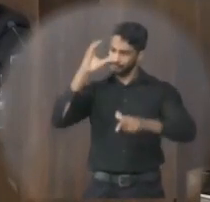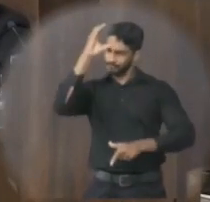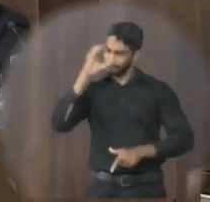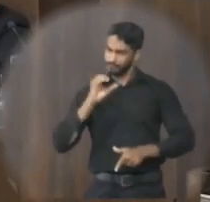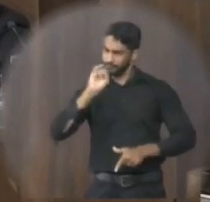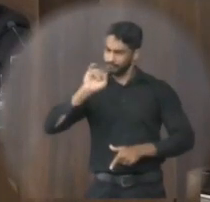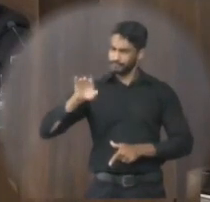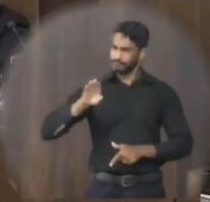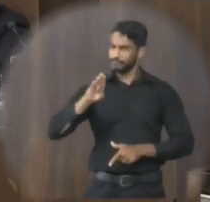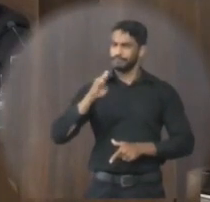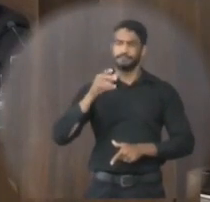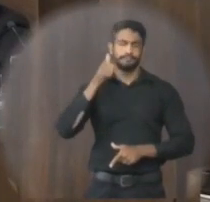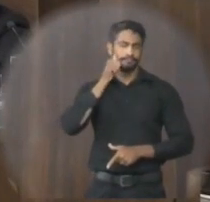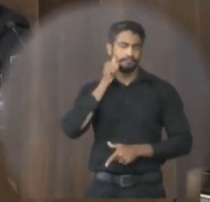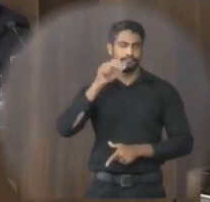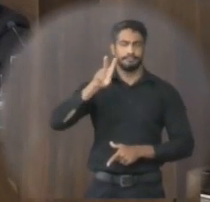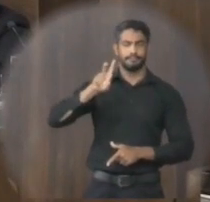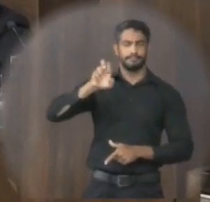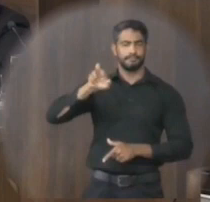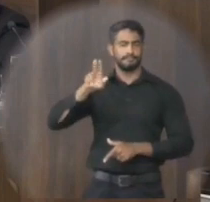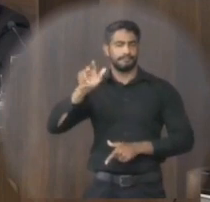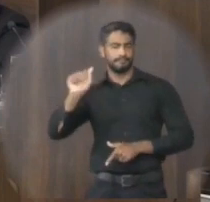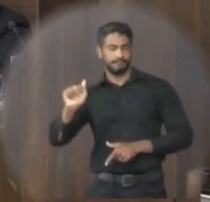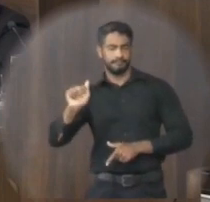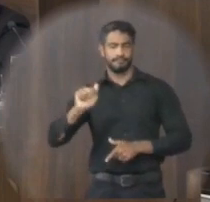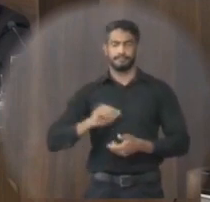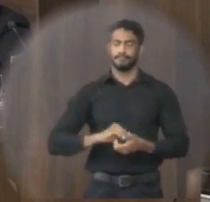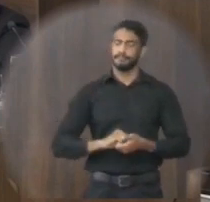de Janaúba à Sra. Vera Lúcia Silva Marques.